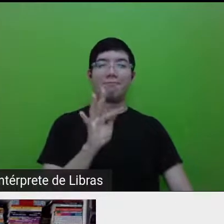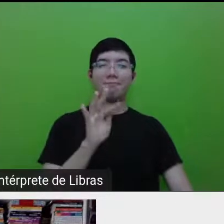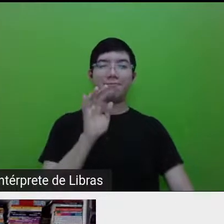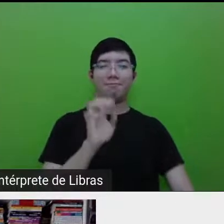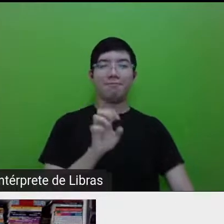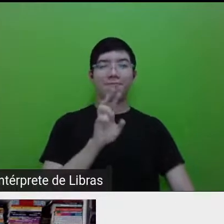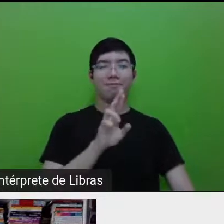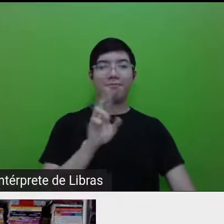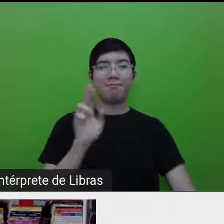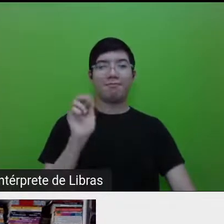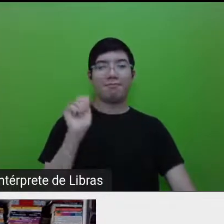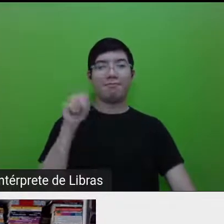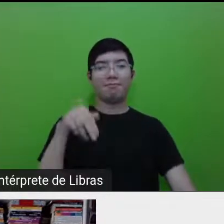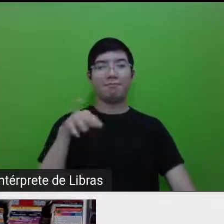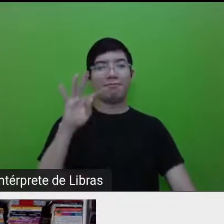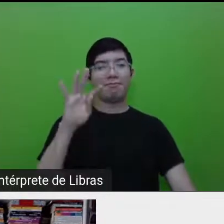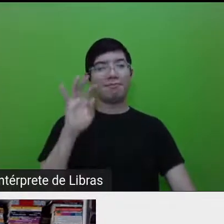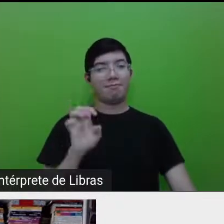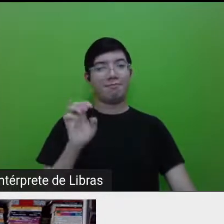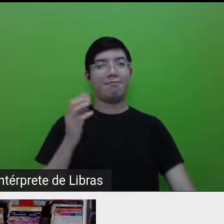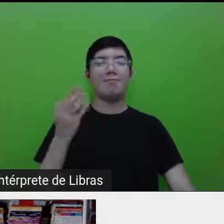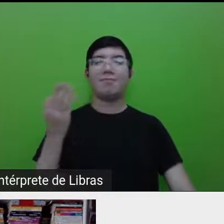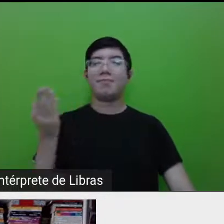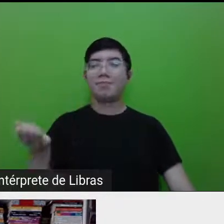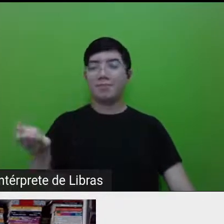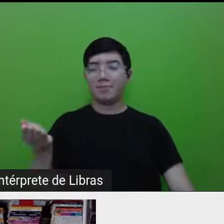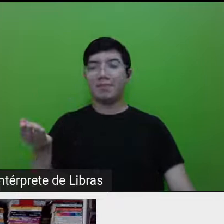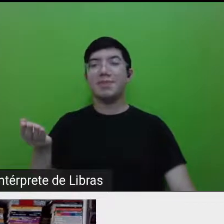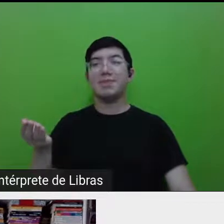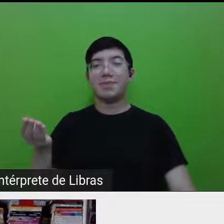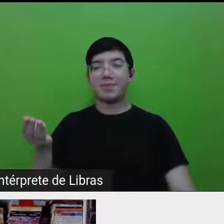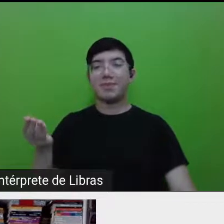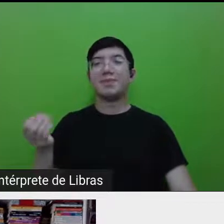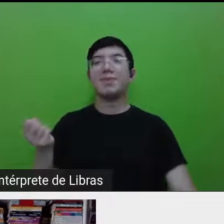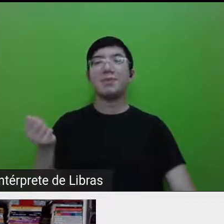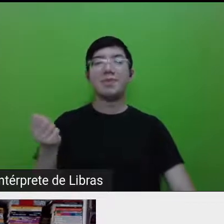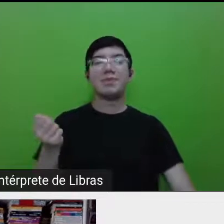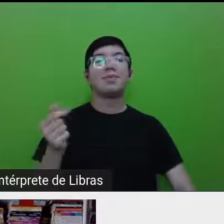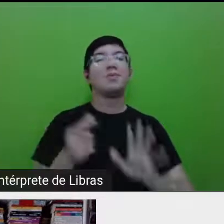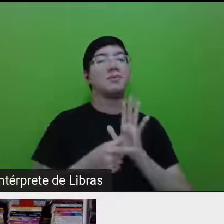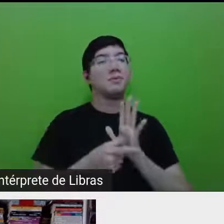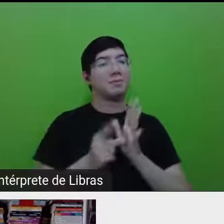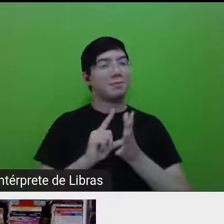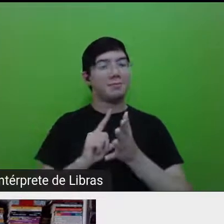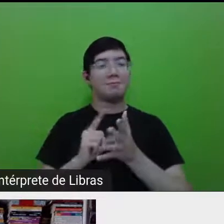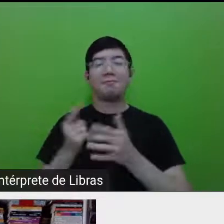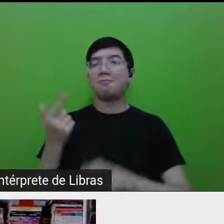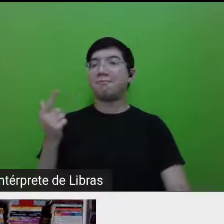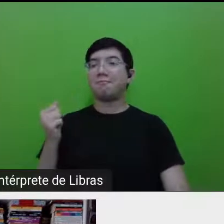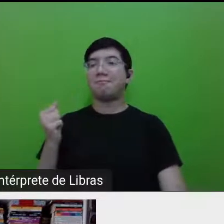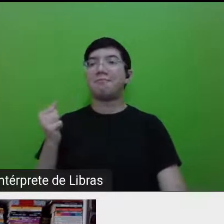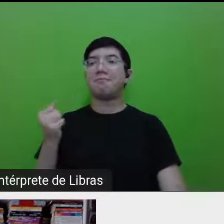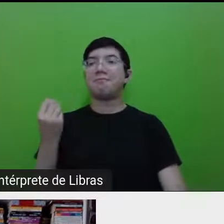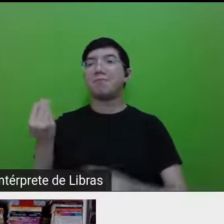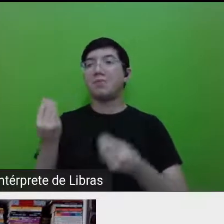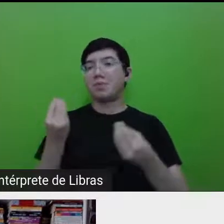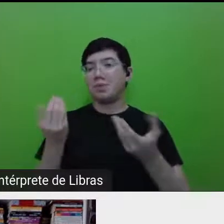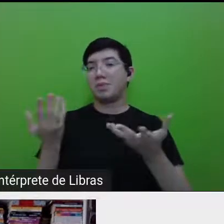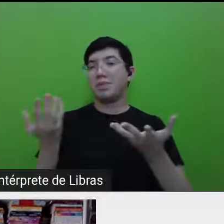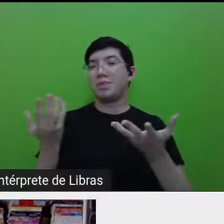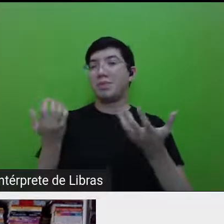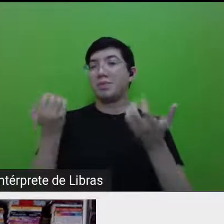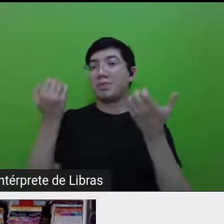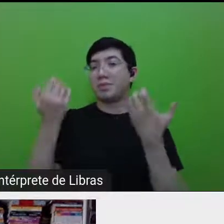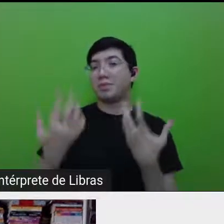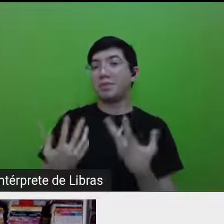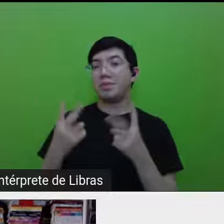e até então não tinha tido a oportunidade de falar sobre ela, apresentar um trabalho sobre ela, e eu acho que isso destampou,